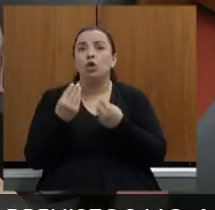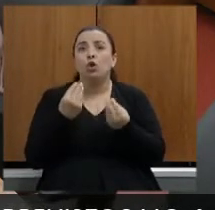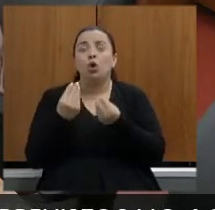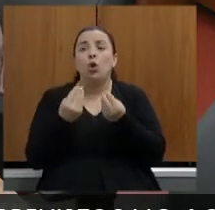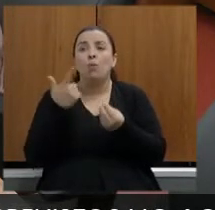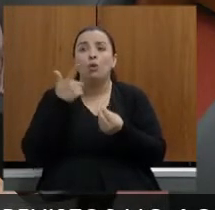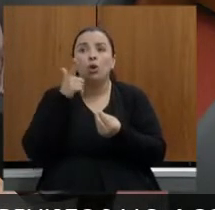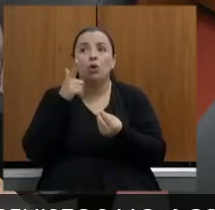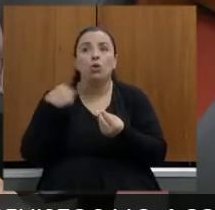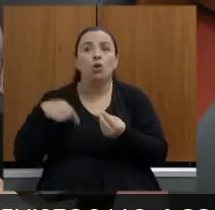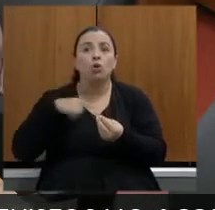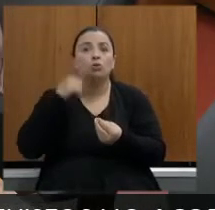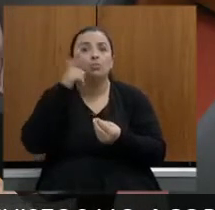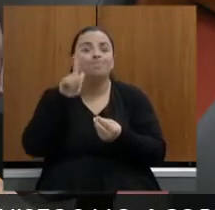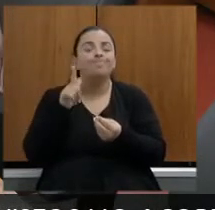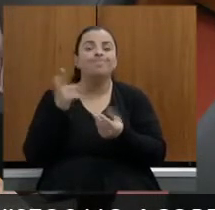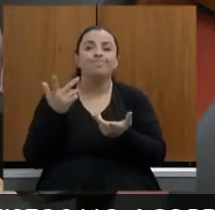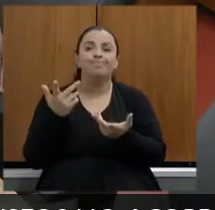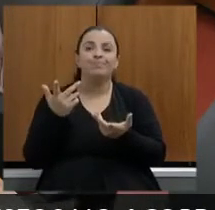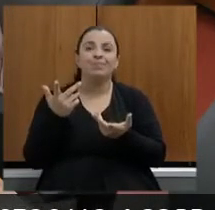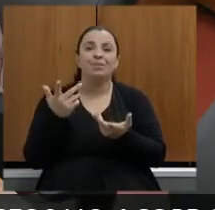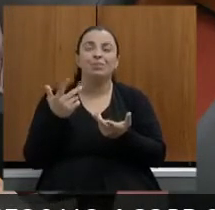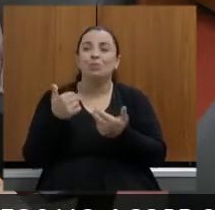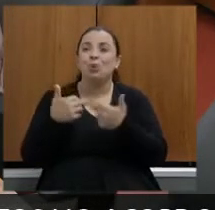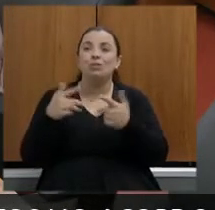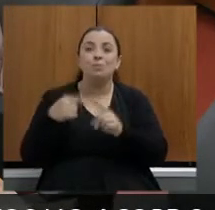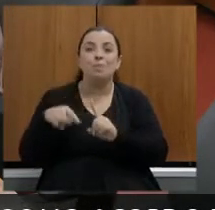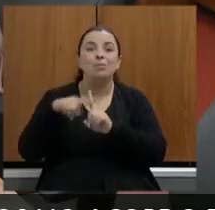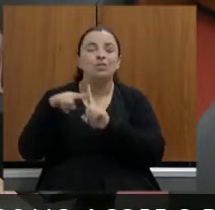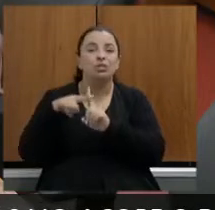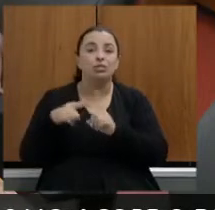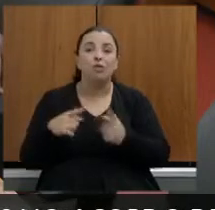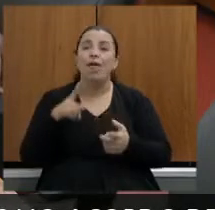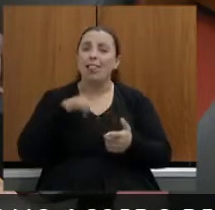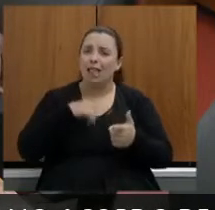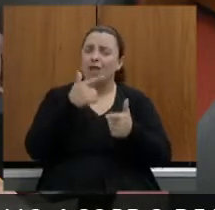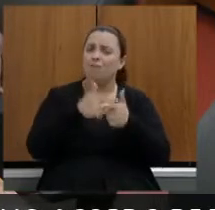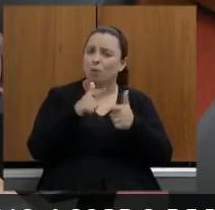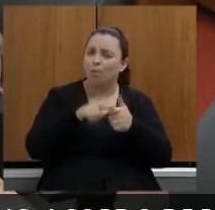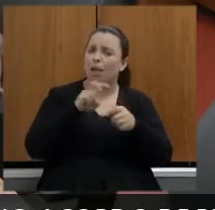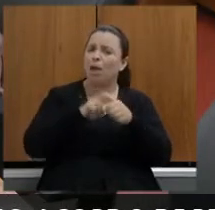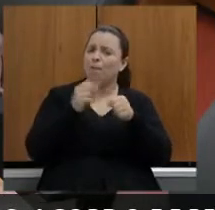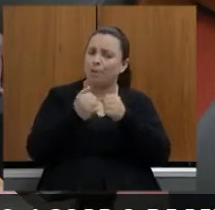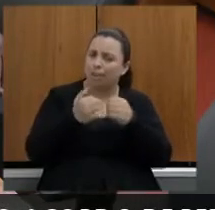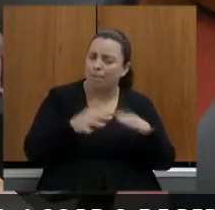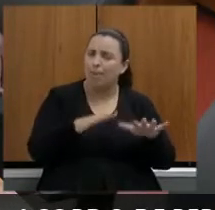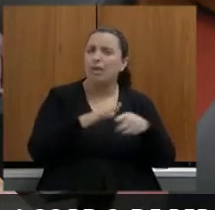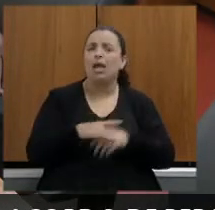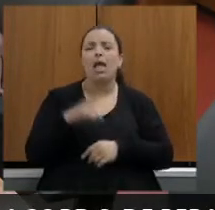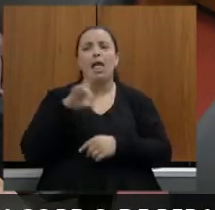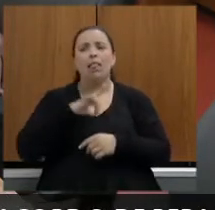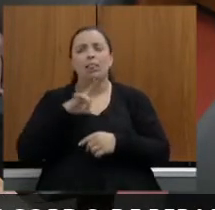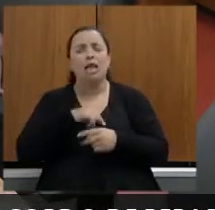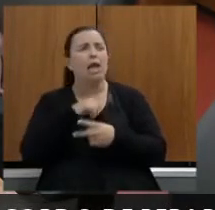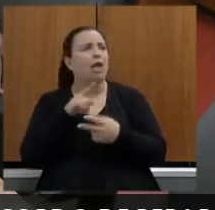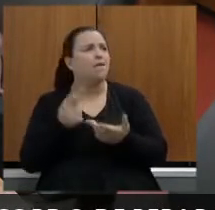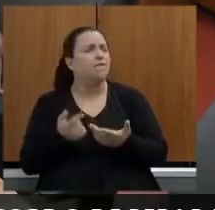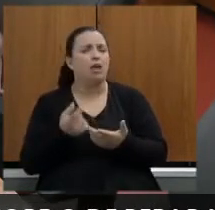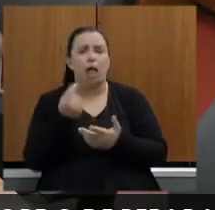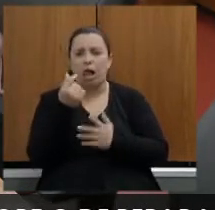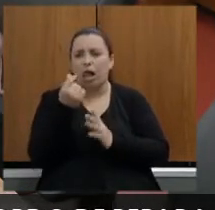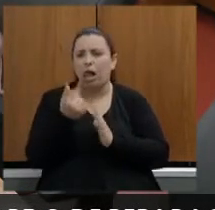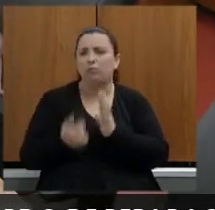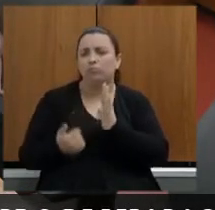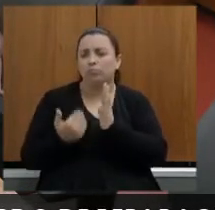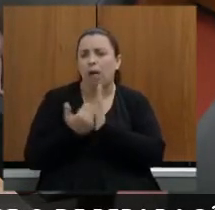com todas essas altas de custo com todos como que o Estado está conseguindo conciliar e achar